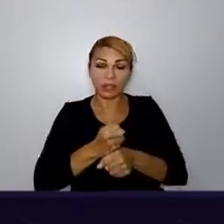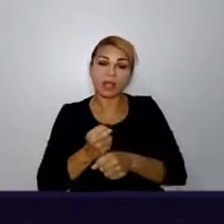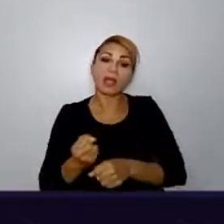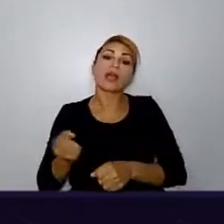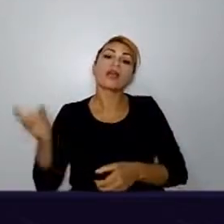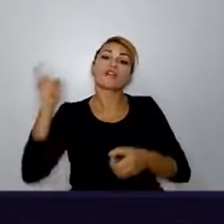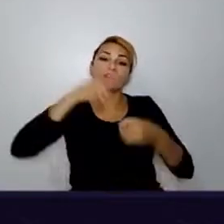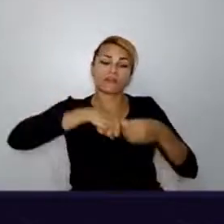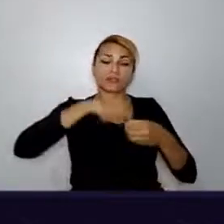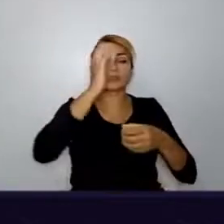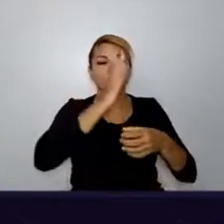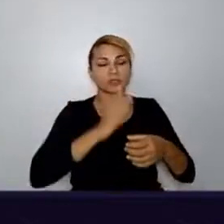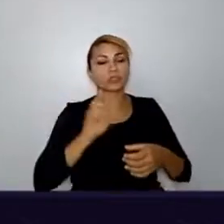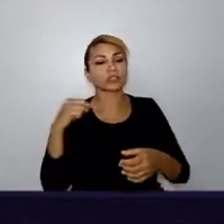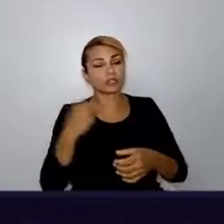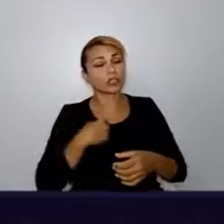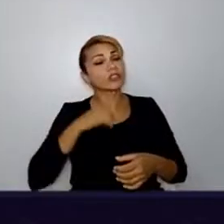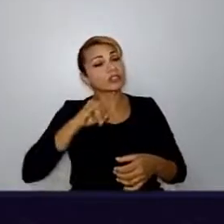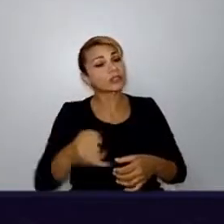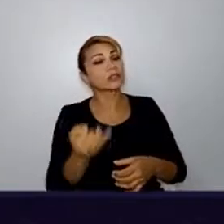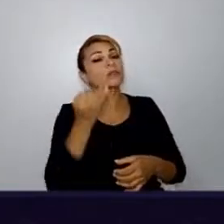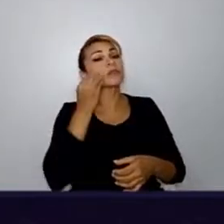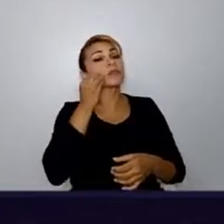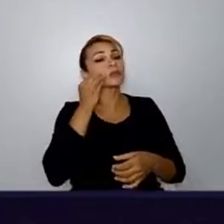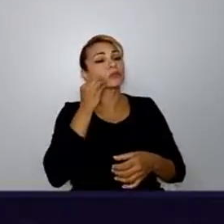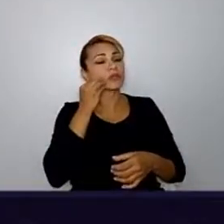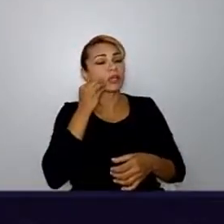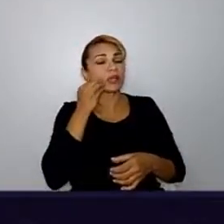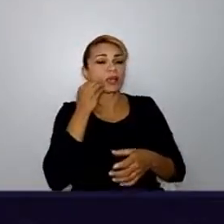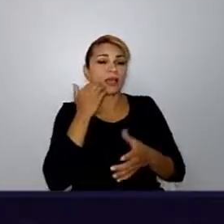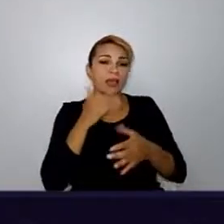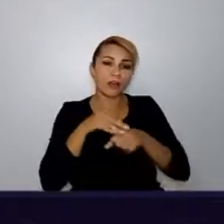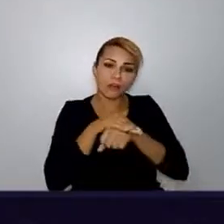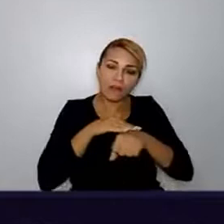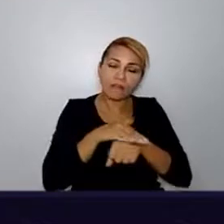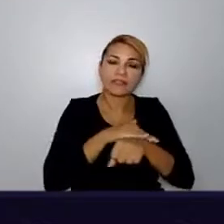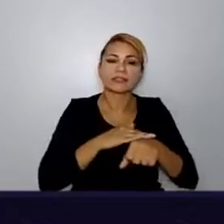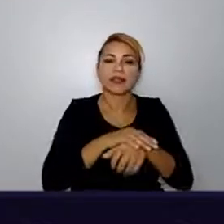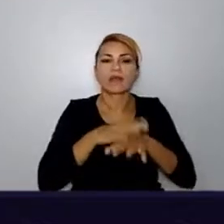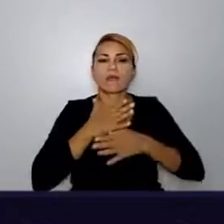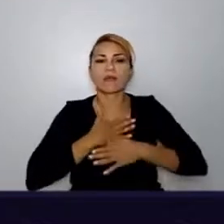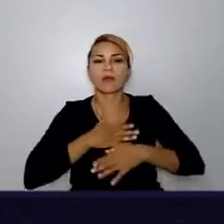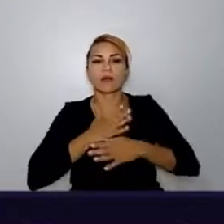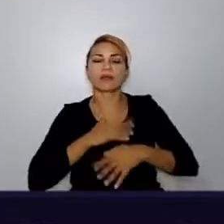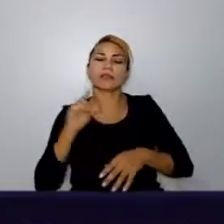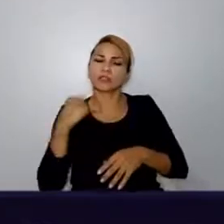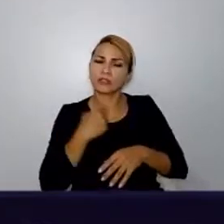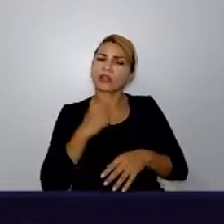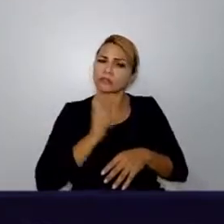depois que o tempo passou, sabe? E a gente continua discordando a respeito das coisas,